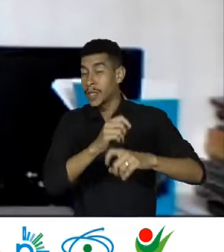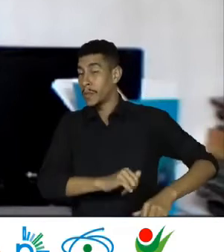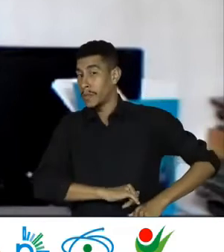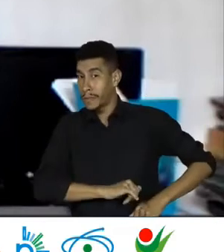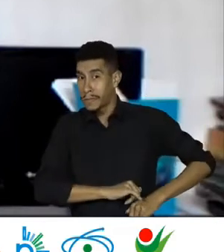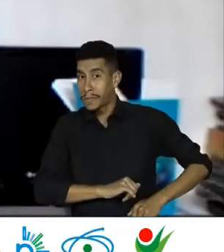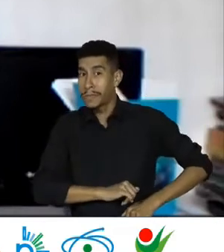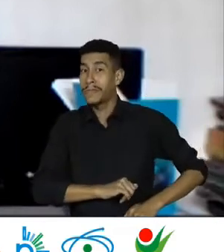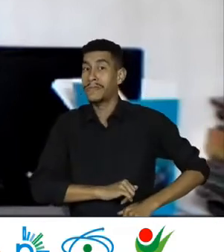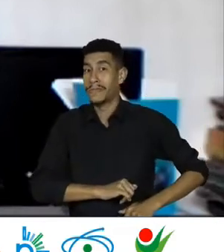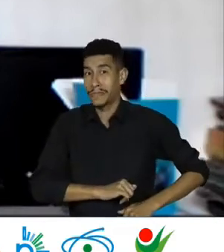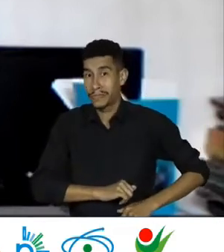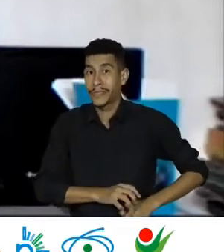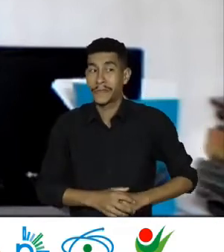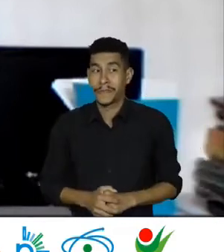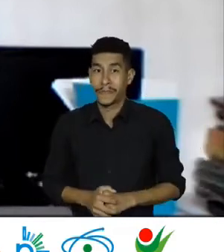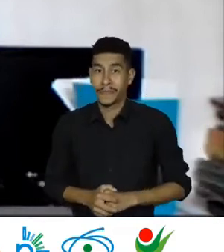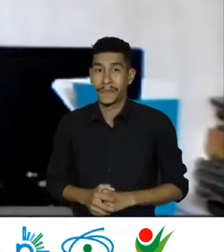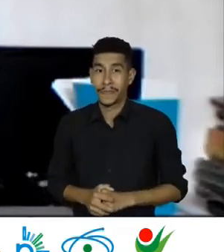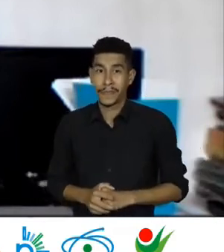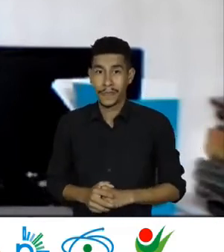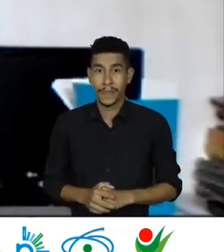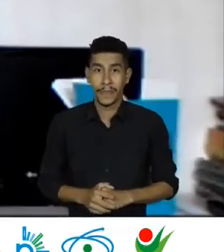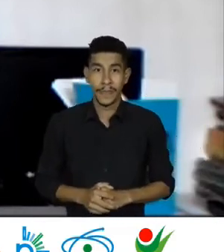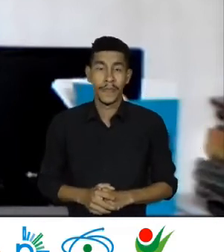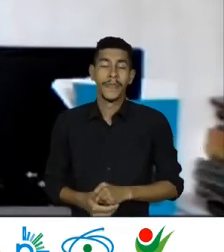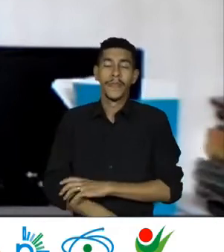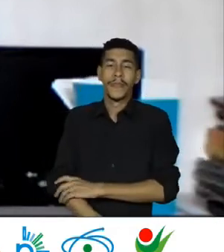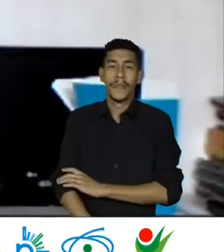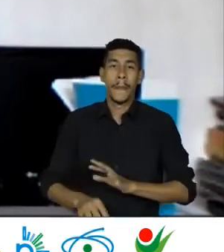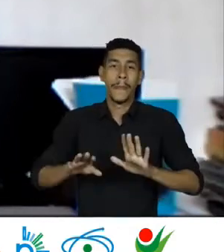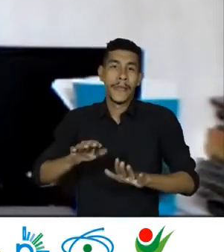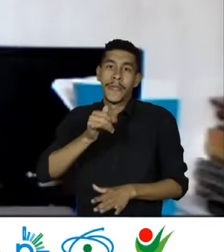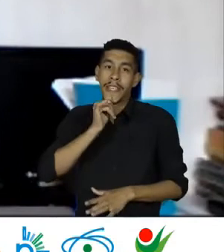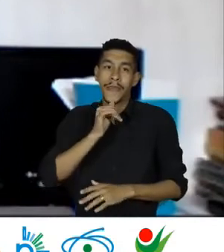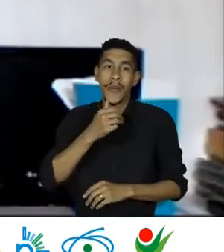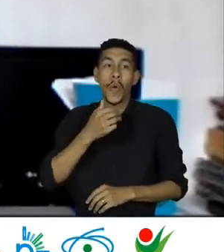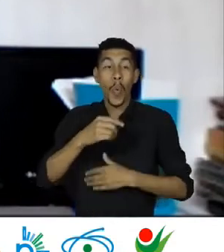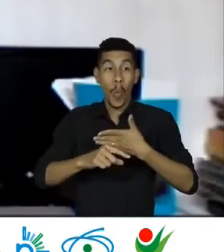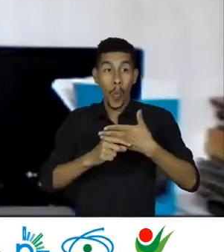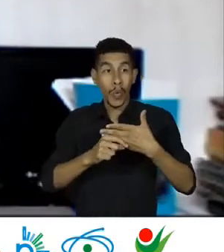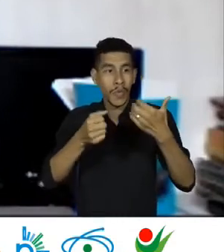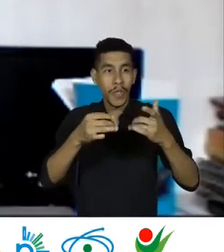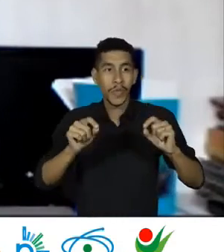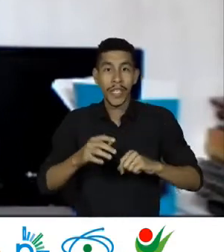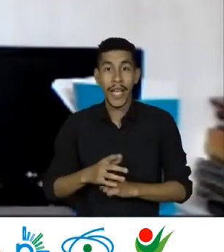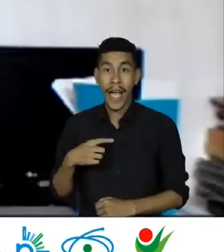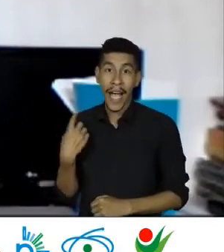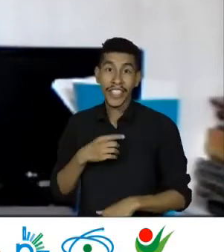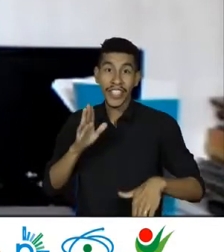Para quem Para quem Passa Como estigmatizado Mas como diz O Goffman Que é o autor Nós podemos Ser